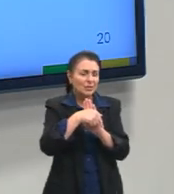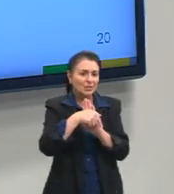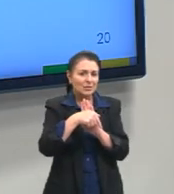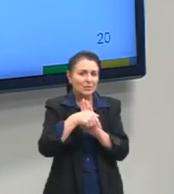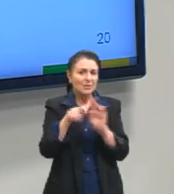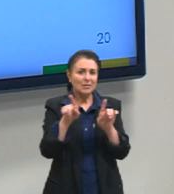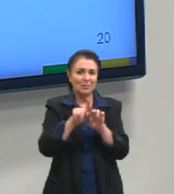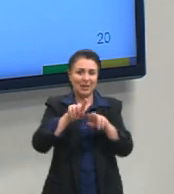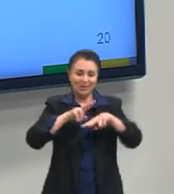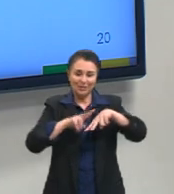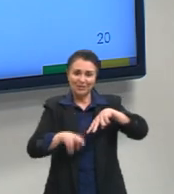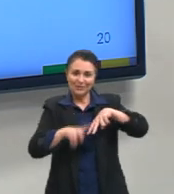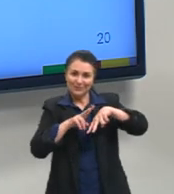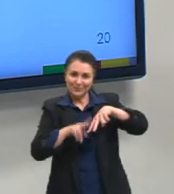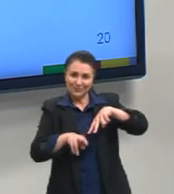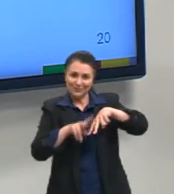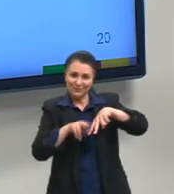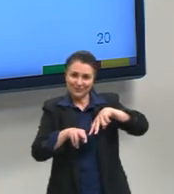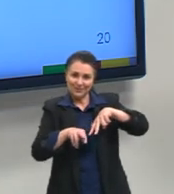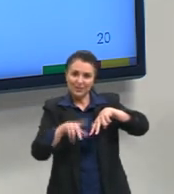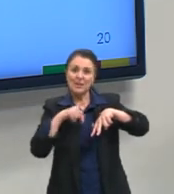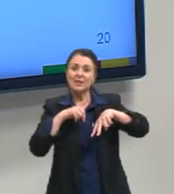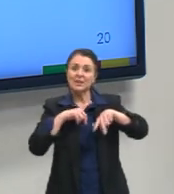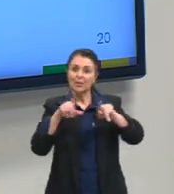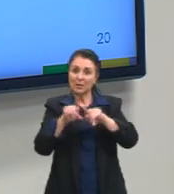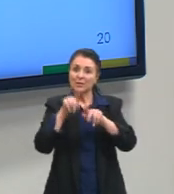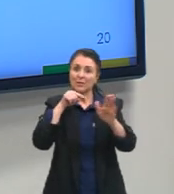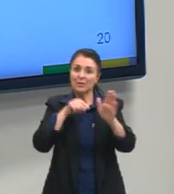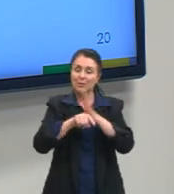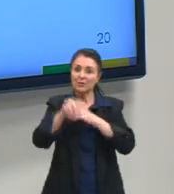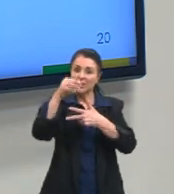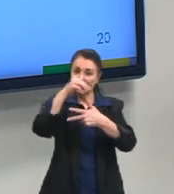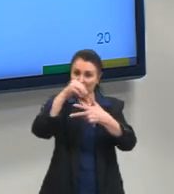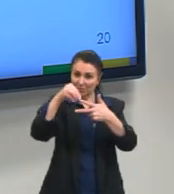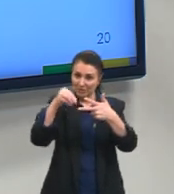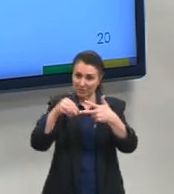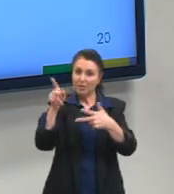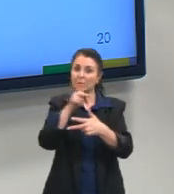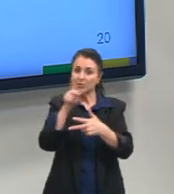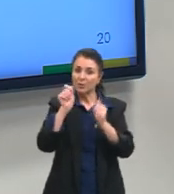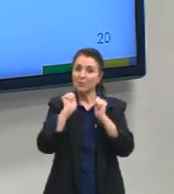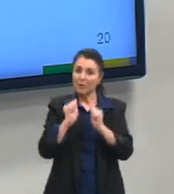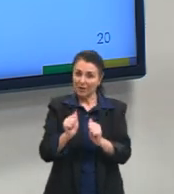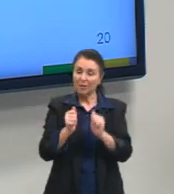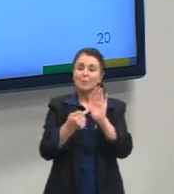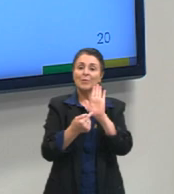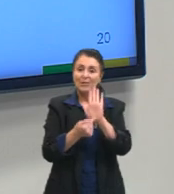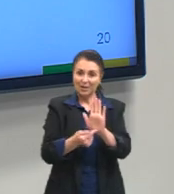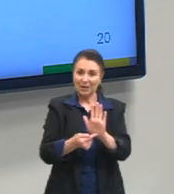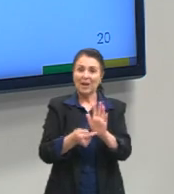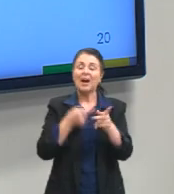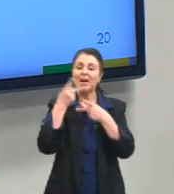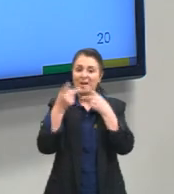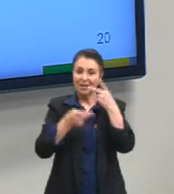relação a isso. e tem inclusive uma questão do Enem que eu posso trazer em uma aula seguinte sobre a fala